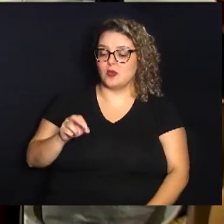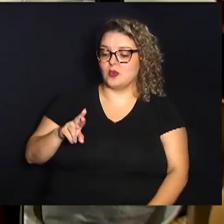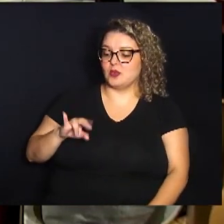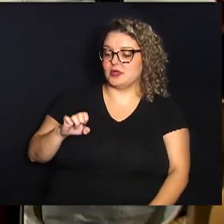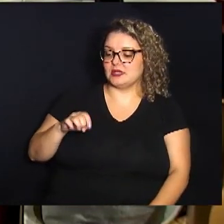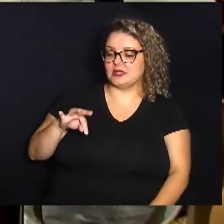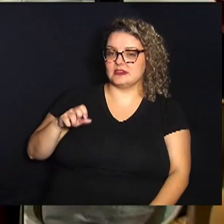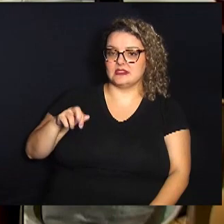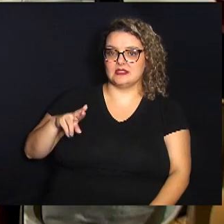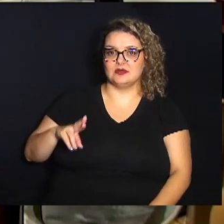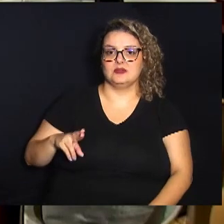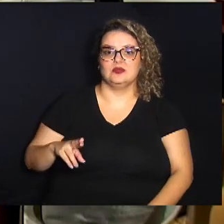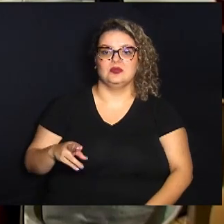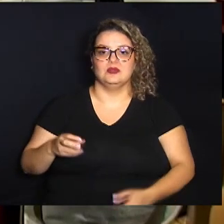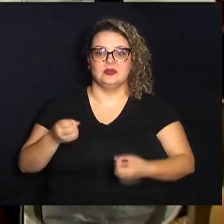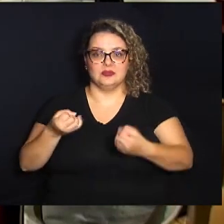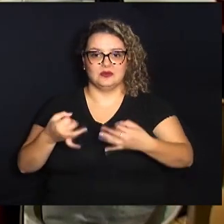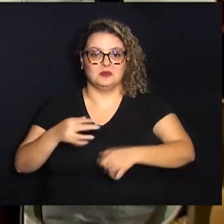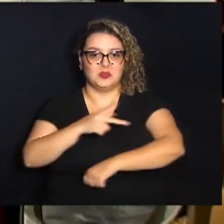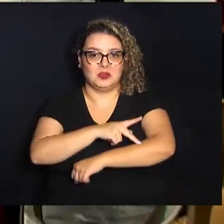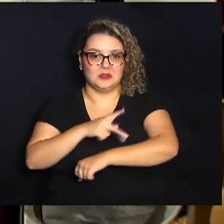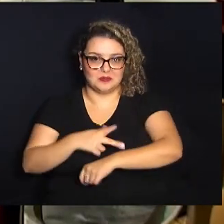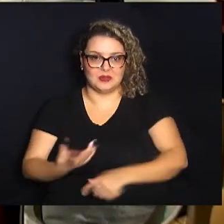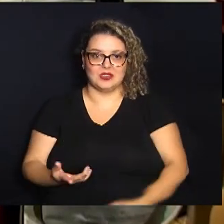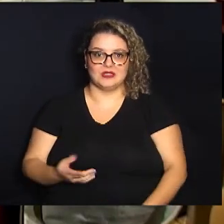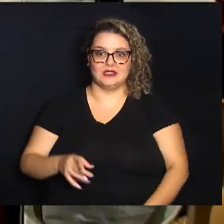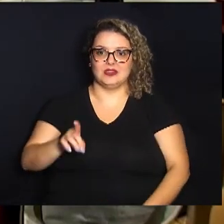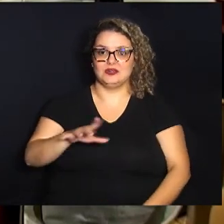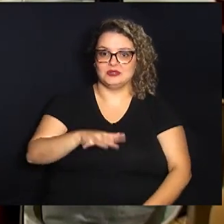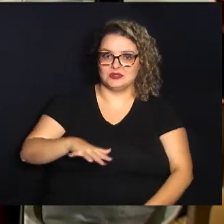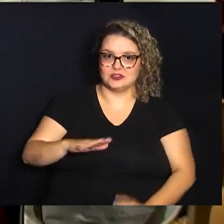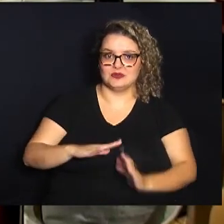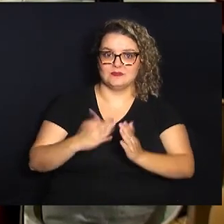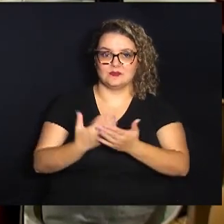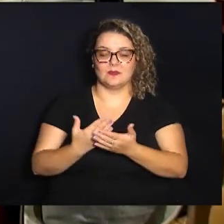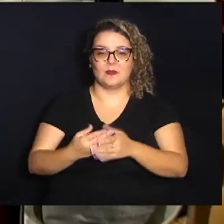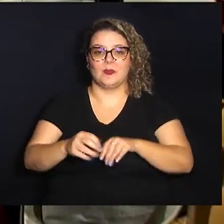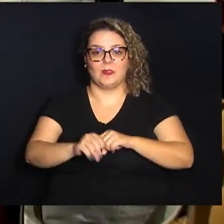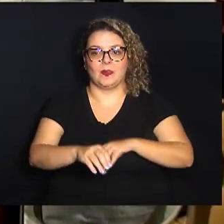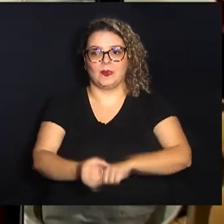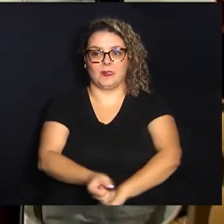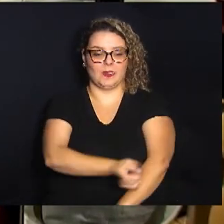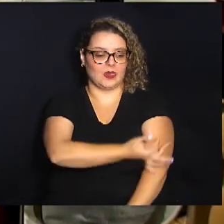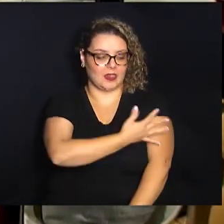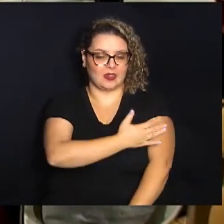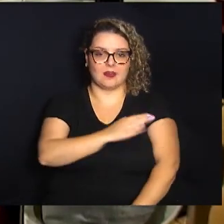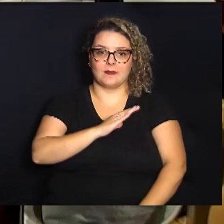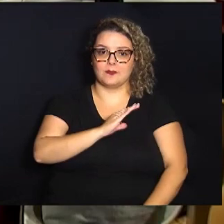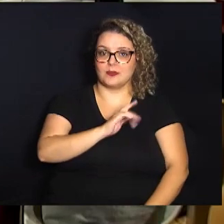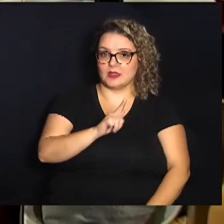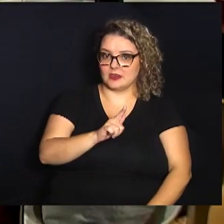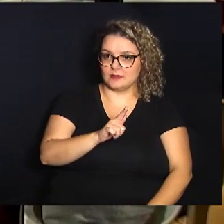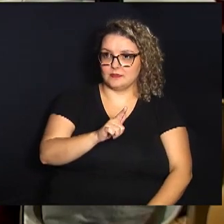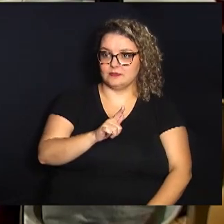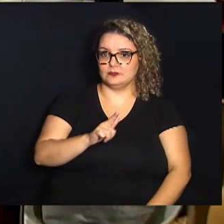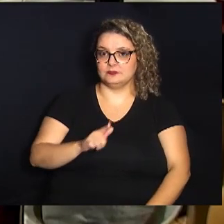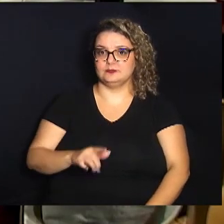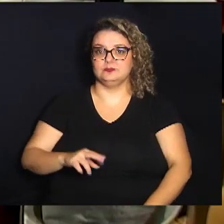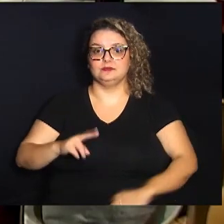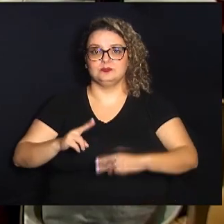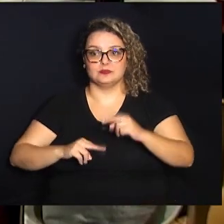rede municipal de ensino de Campinas atuando na educação infantil na região do Campo Grande em junho de